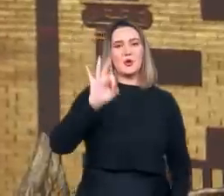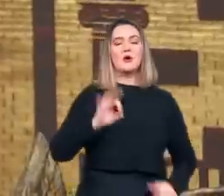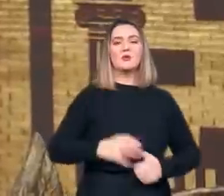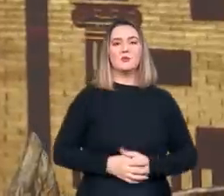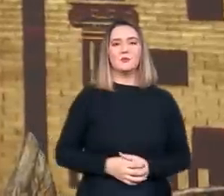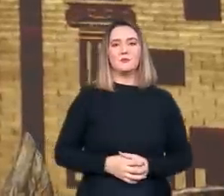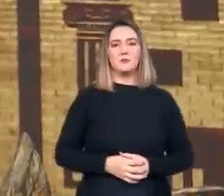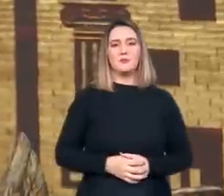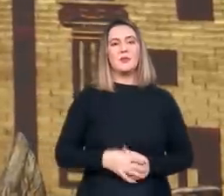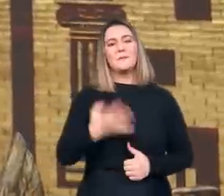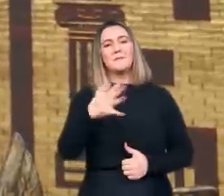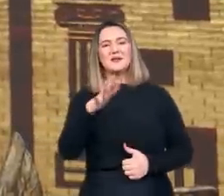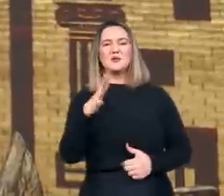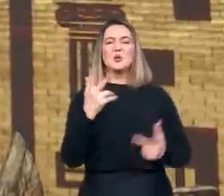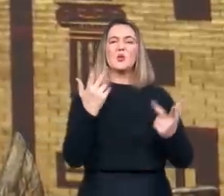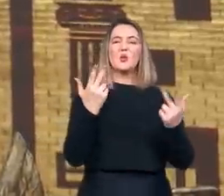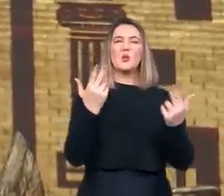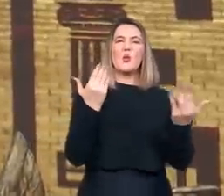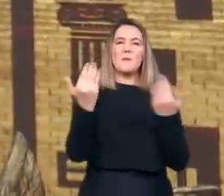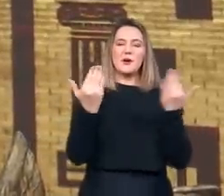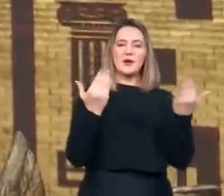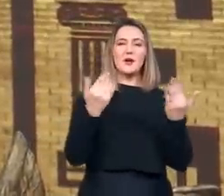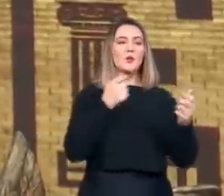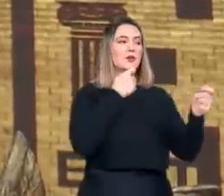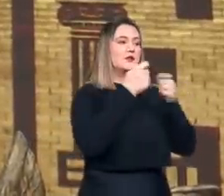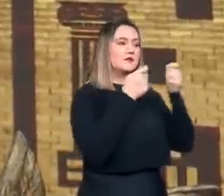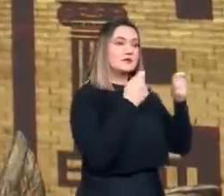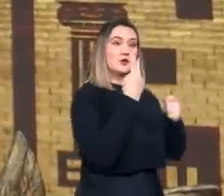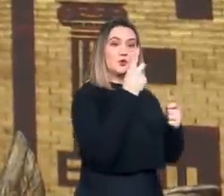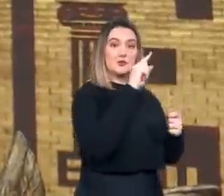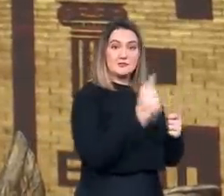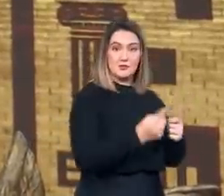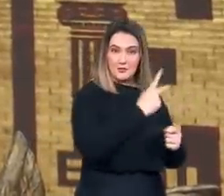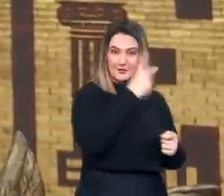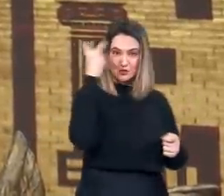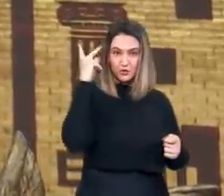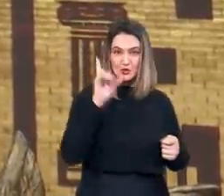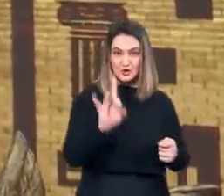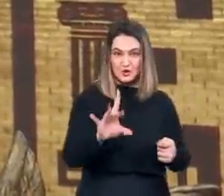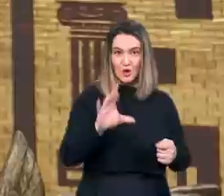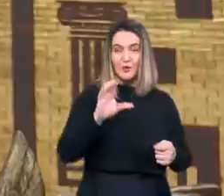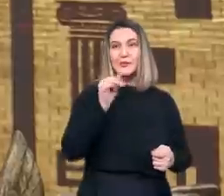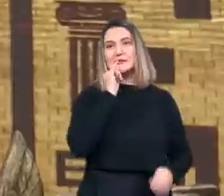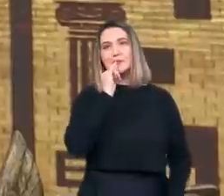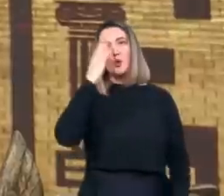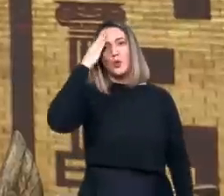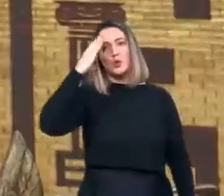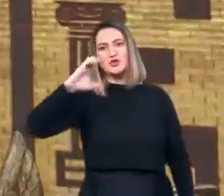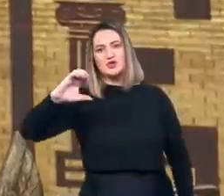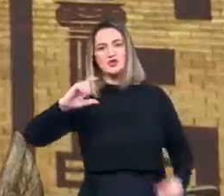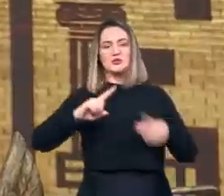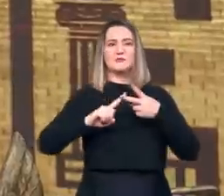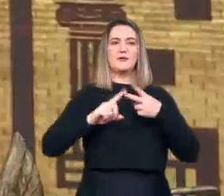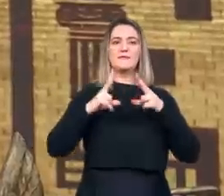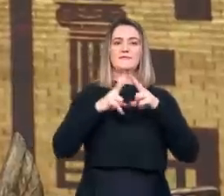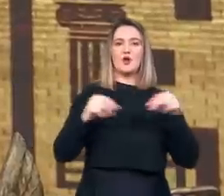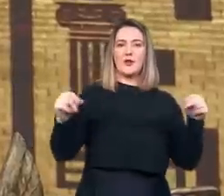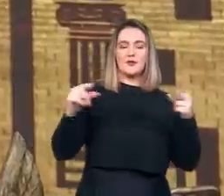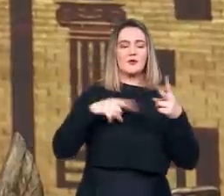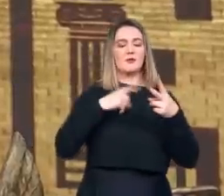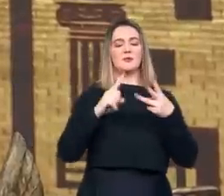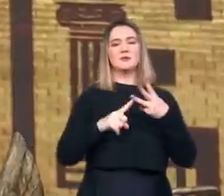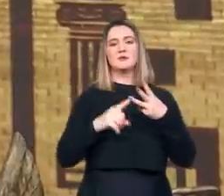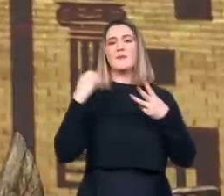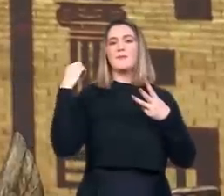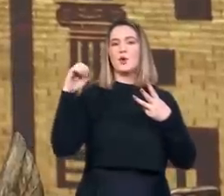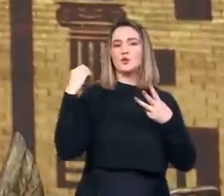Seria a mesma coisa de eu entrevistar duas mil pessoas apenas em Curitiba, Florianópolis e Porto Alegre e